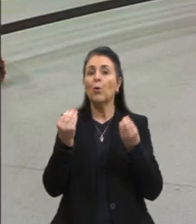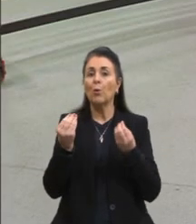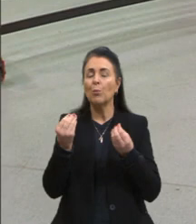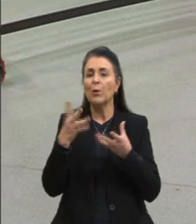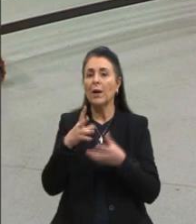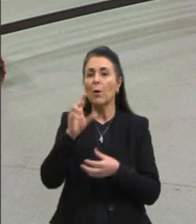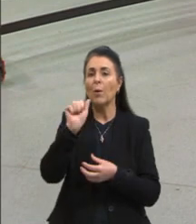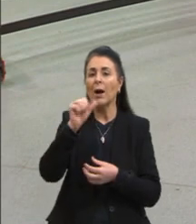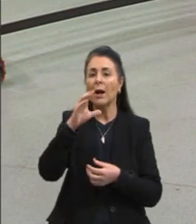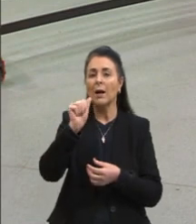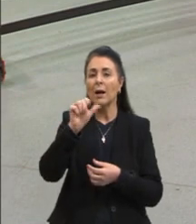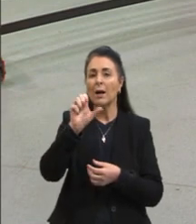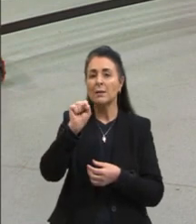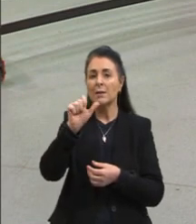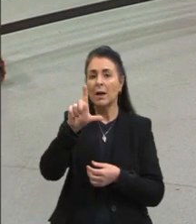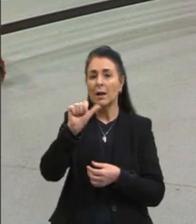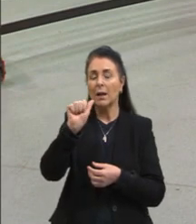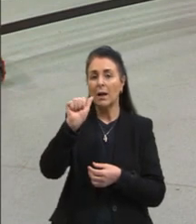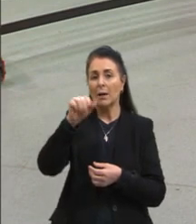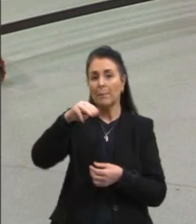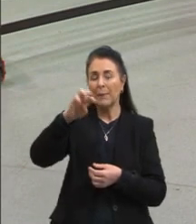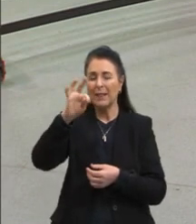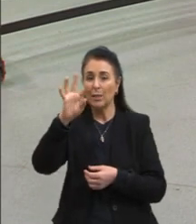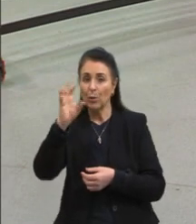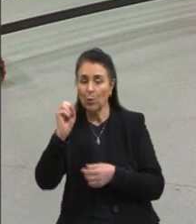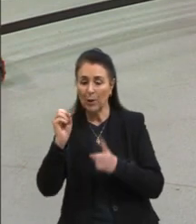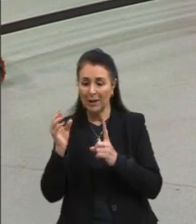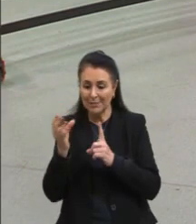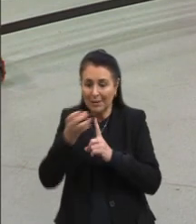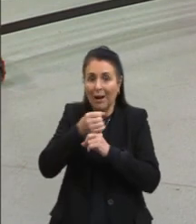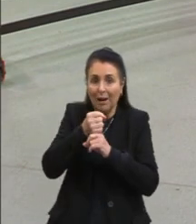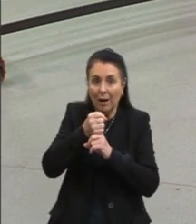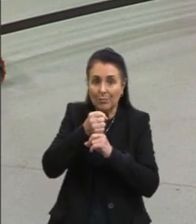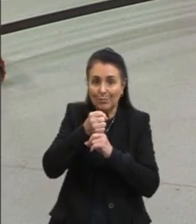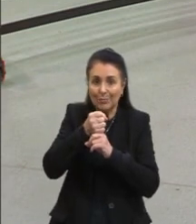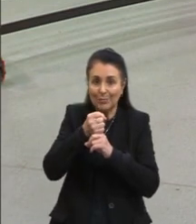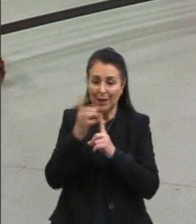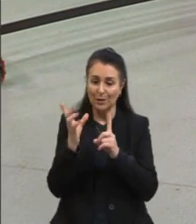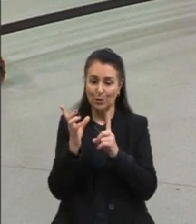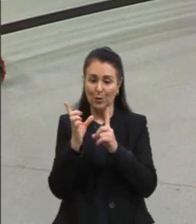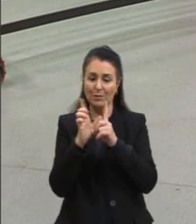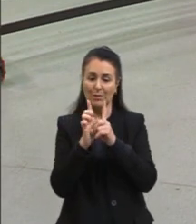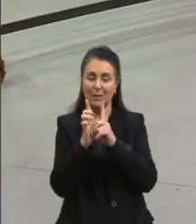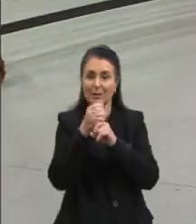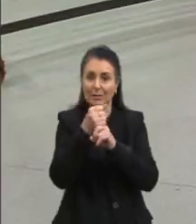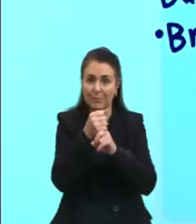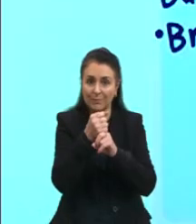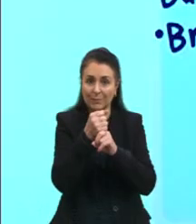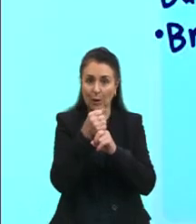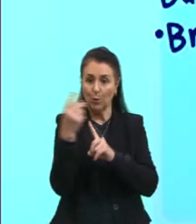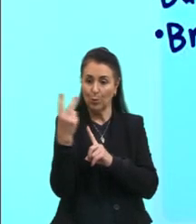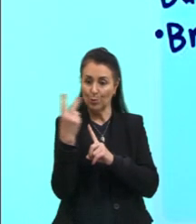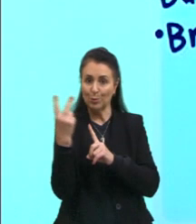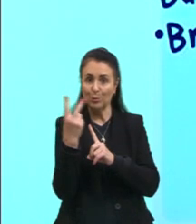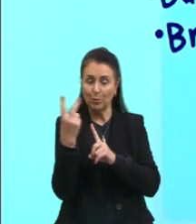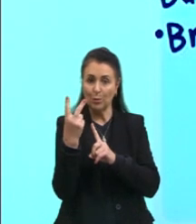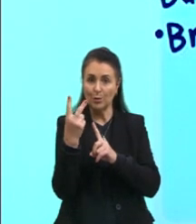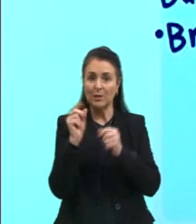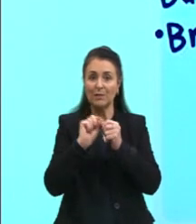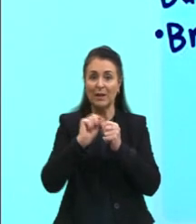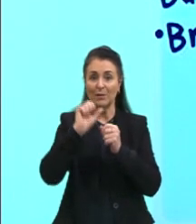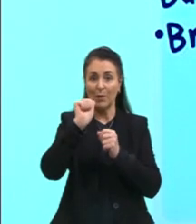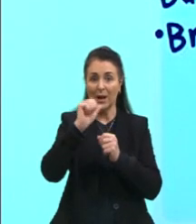por amplexo. Que é aquele abraço. Os indivíduos vão se abraçar. Fazer o